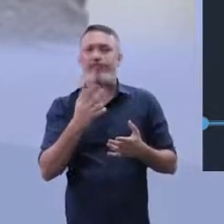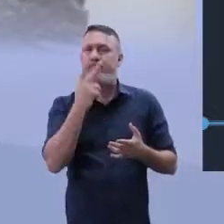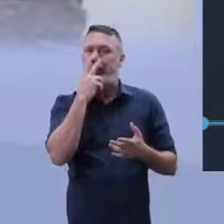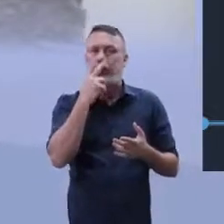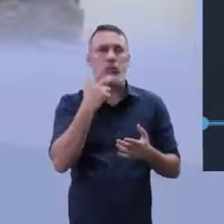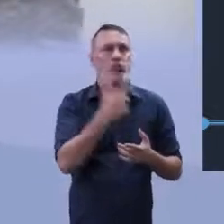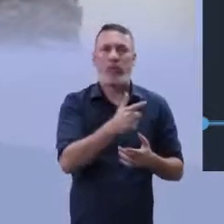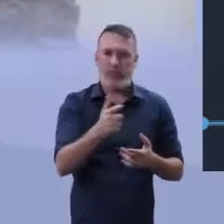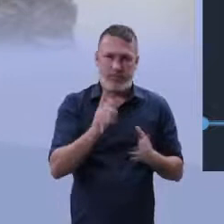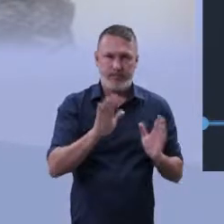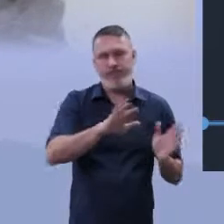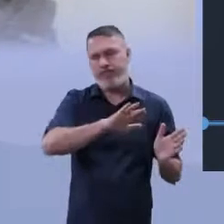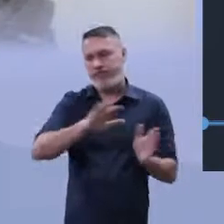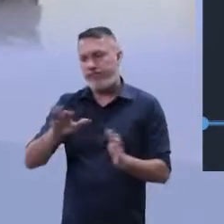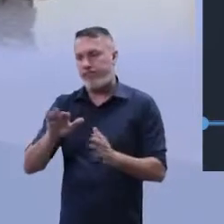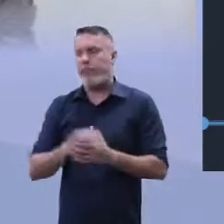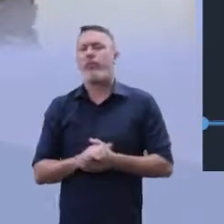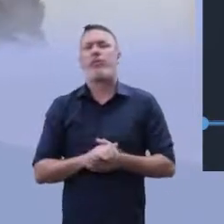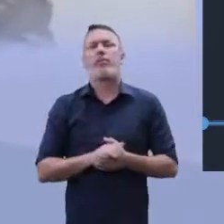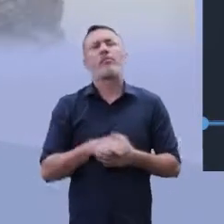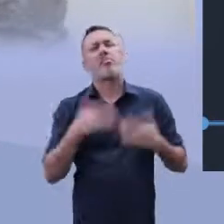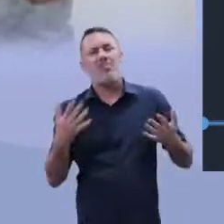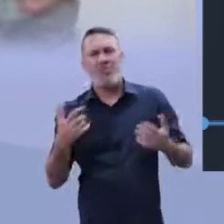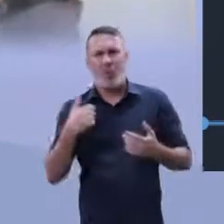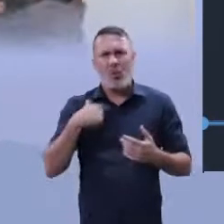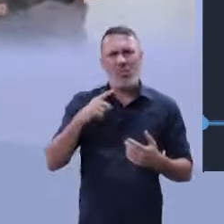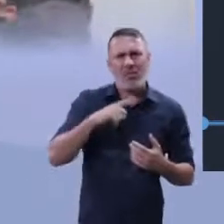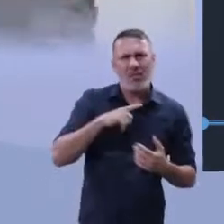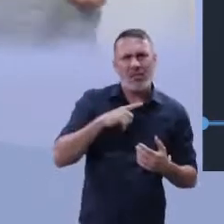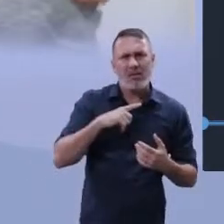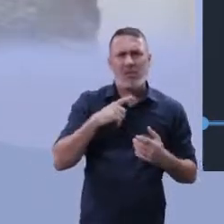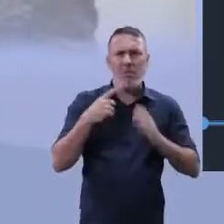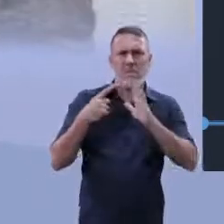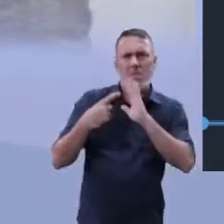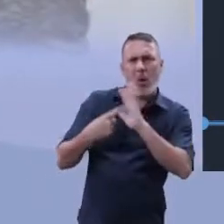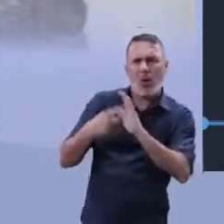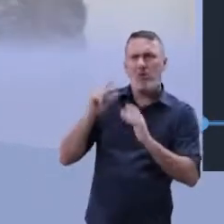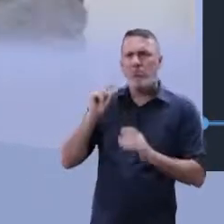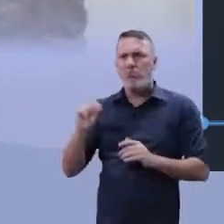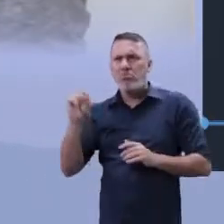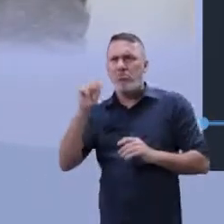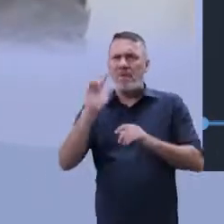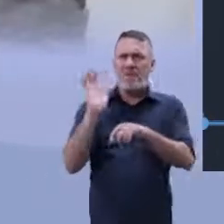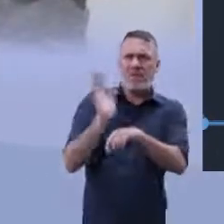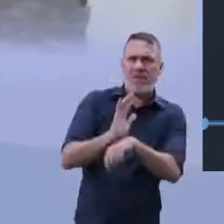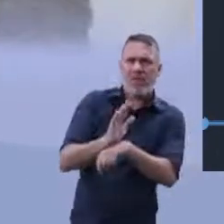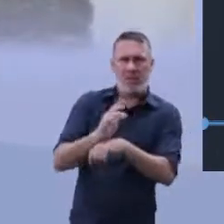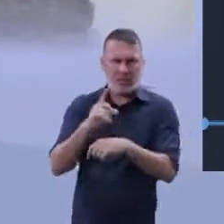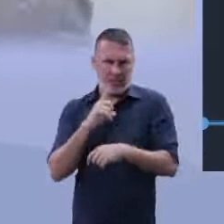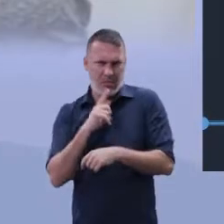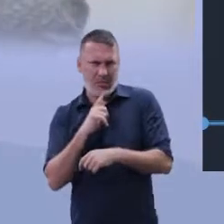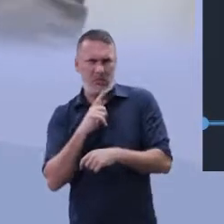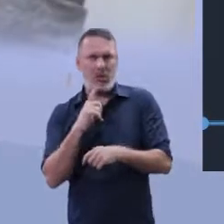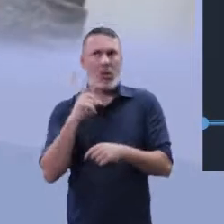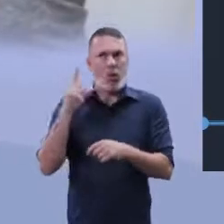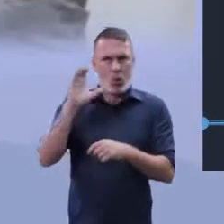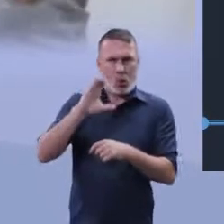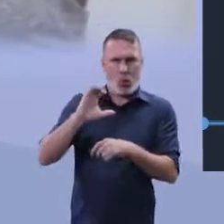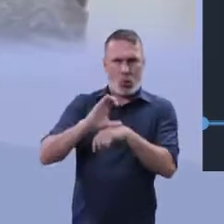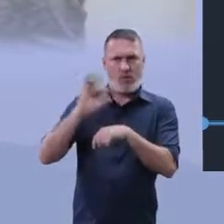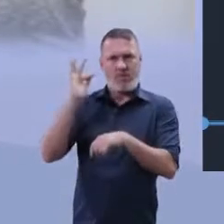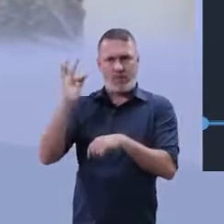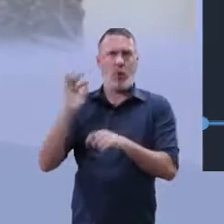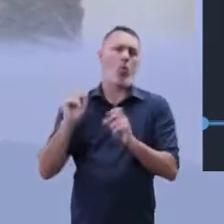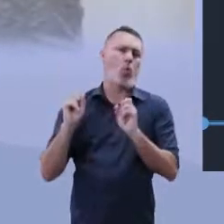nem existe. Beleza? Professor, eu tenho alguma coisa retratando sobre isso? Você tem algum filme? Eu poderia jogar a